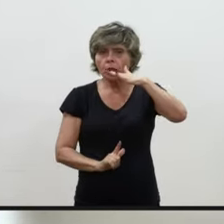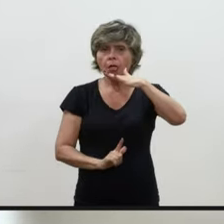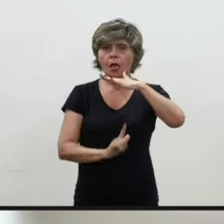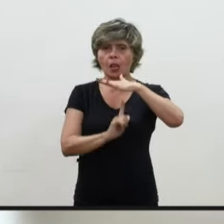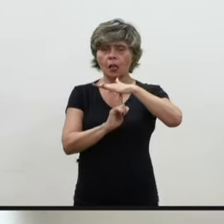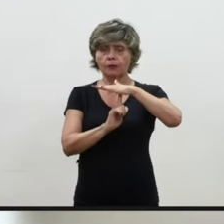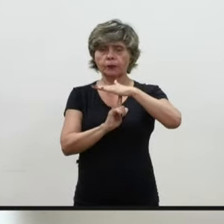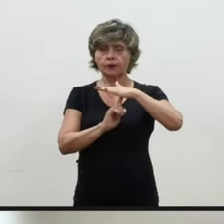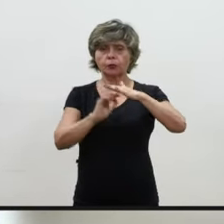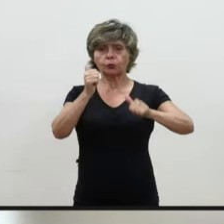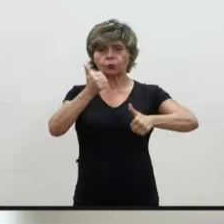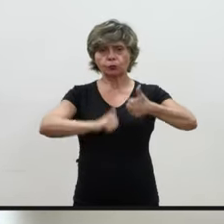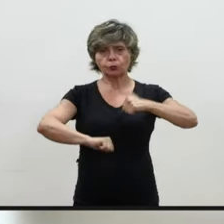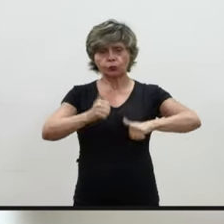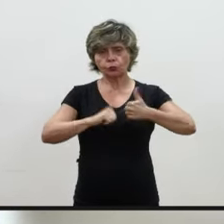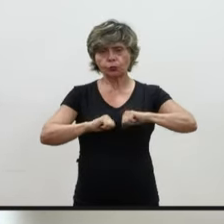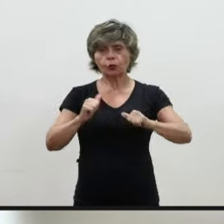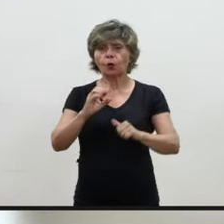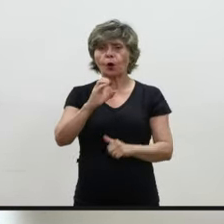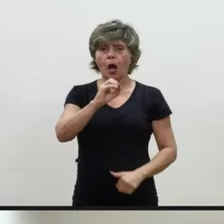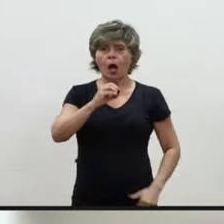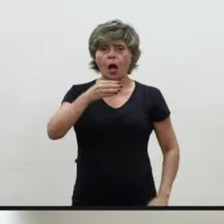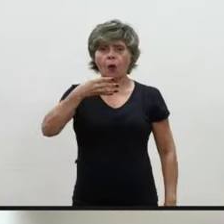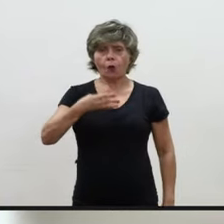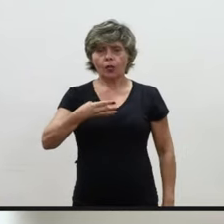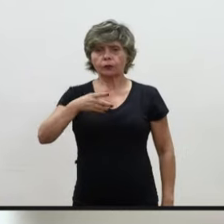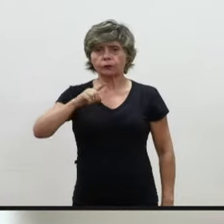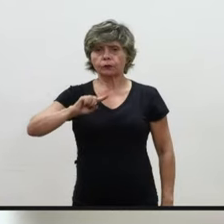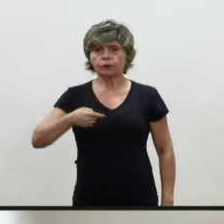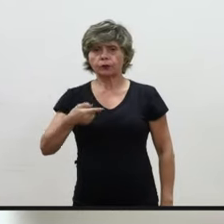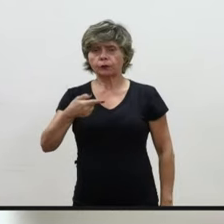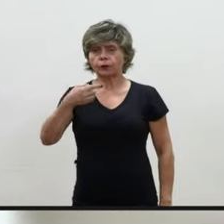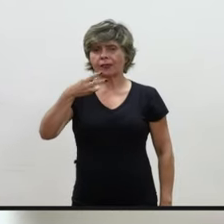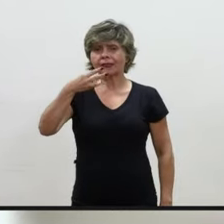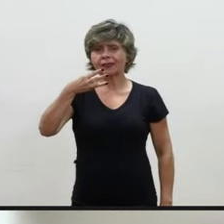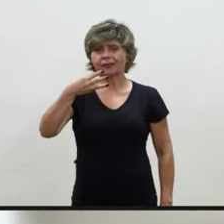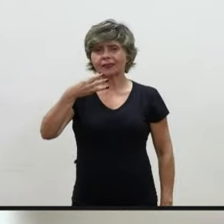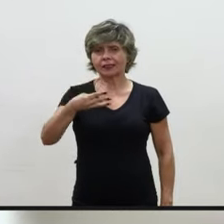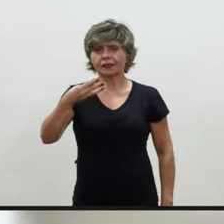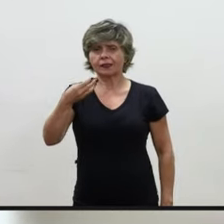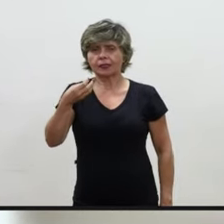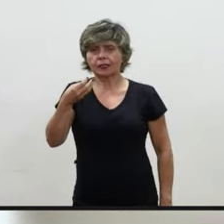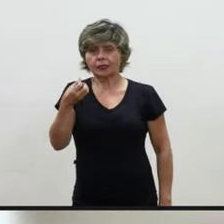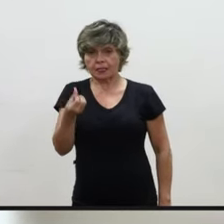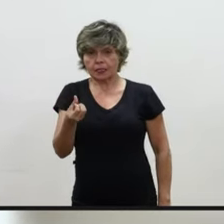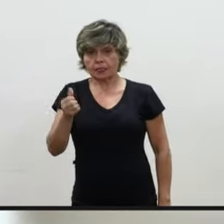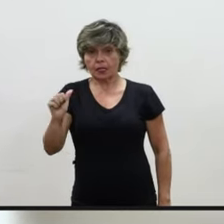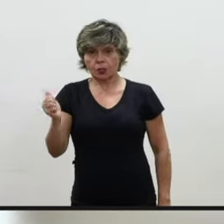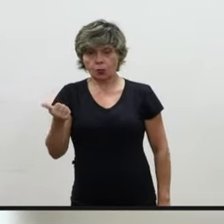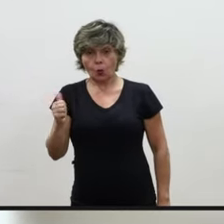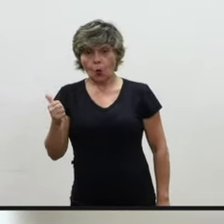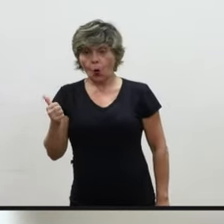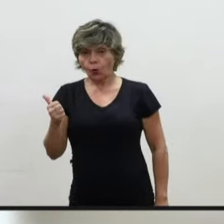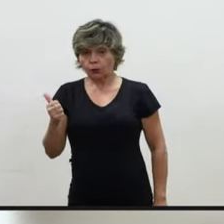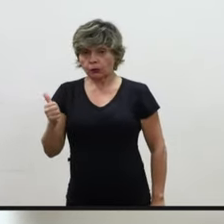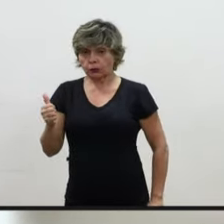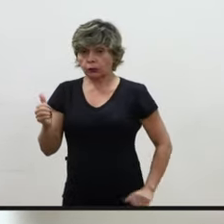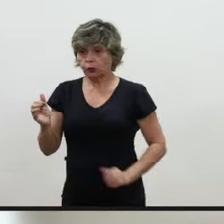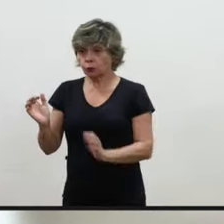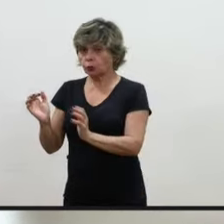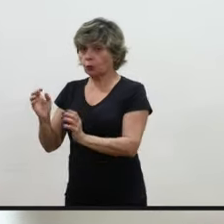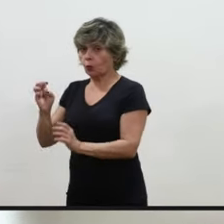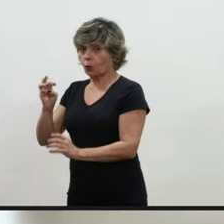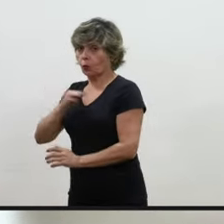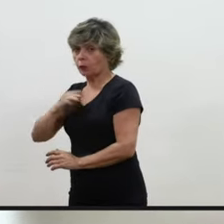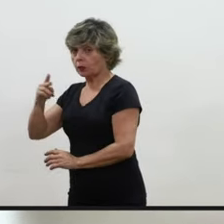de revisão a 4,3611, discordando do Ministério Público que a referida norma se